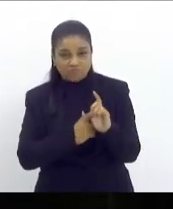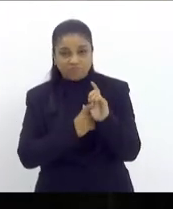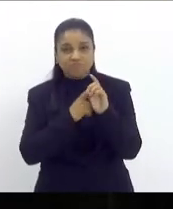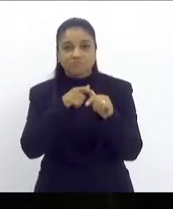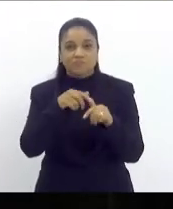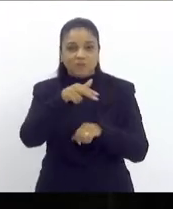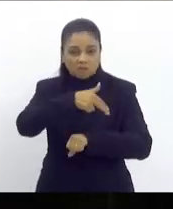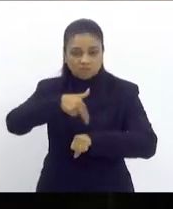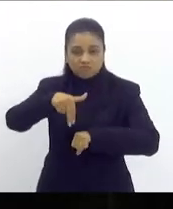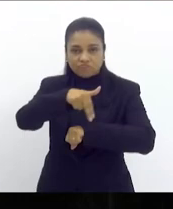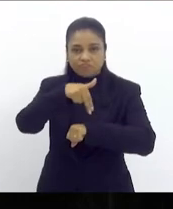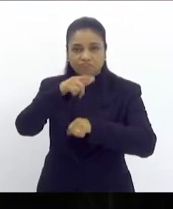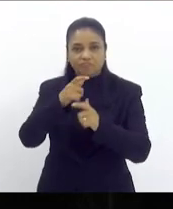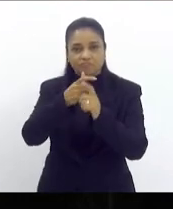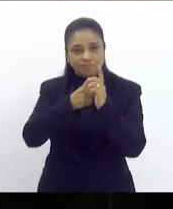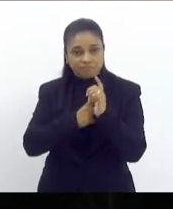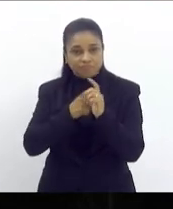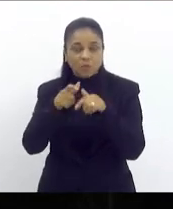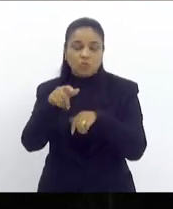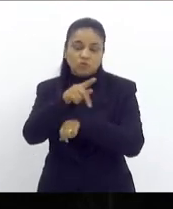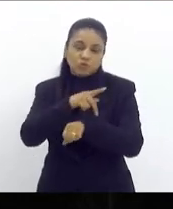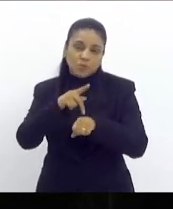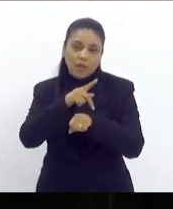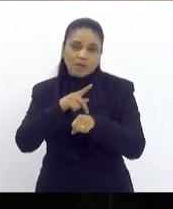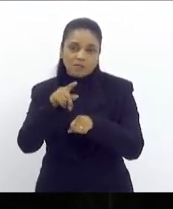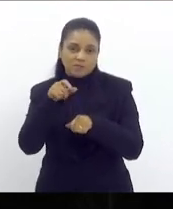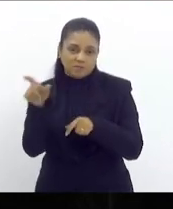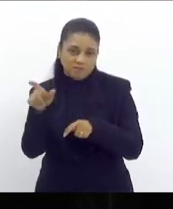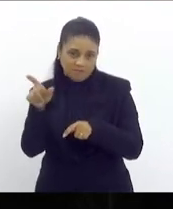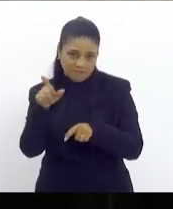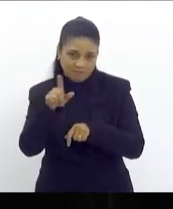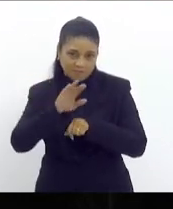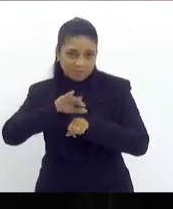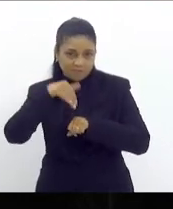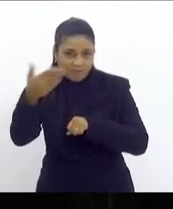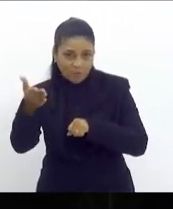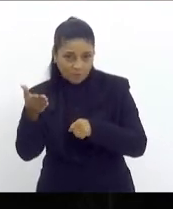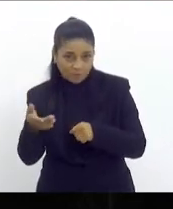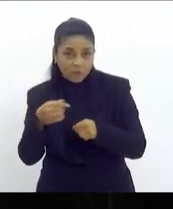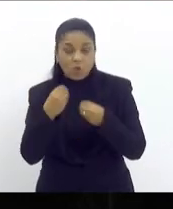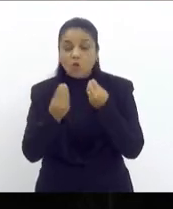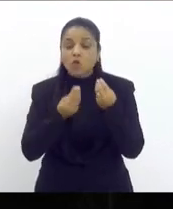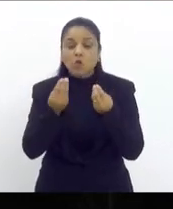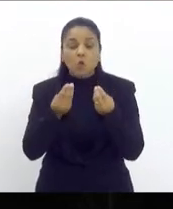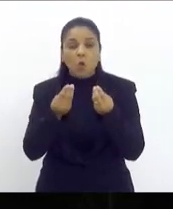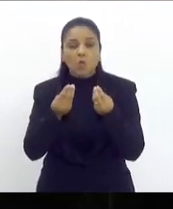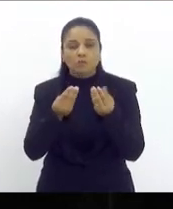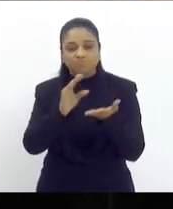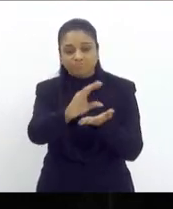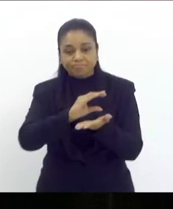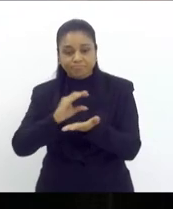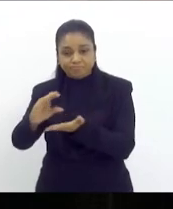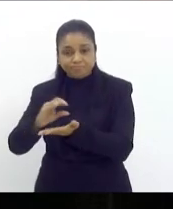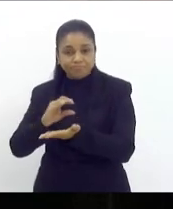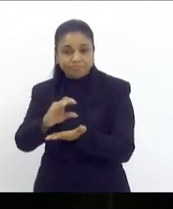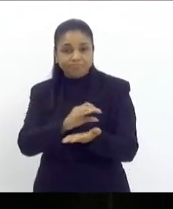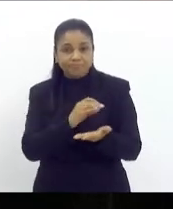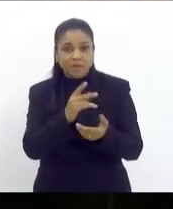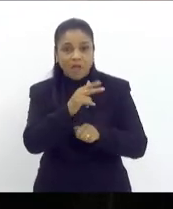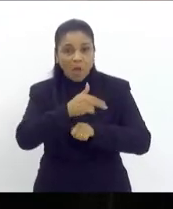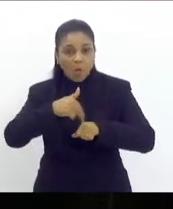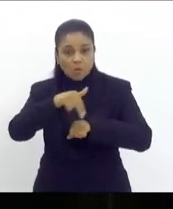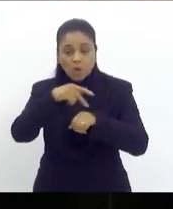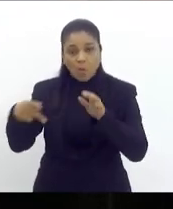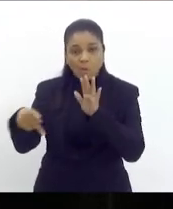com os países credores e como é que a gente faz essa sustentabilidade se a própria união